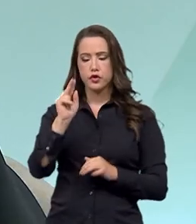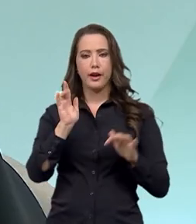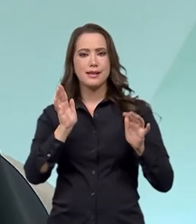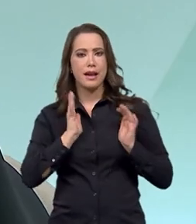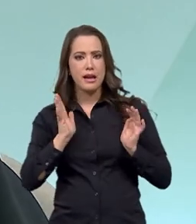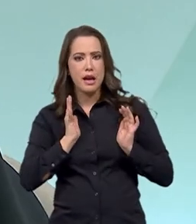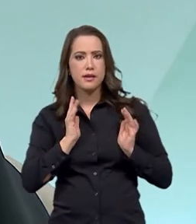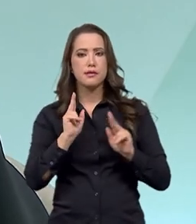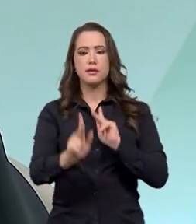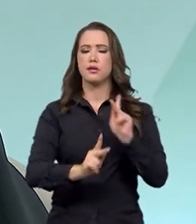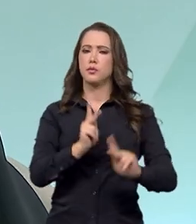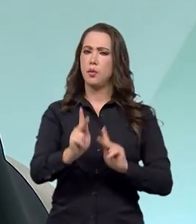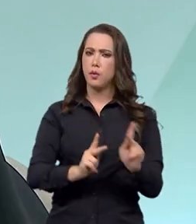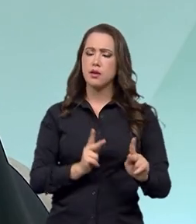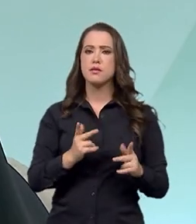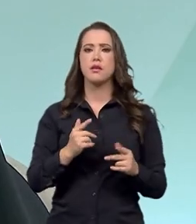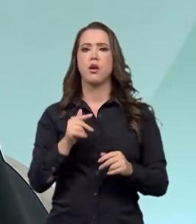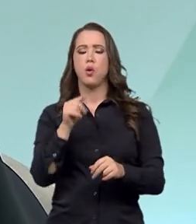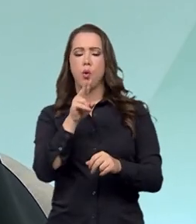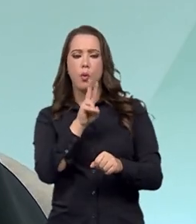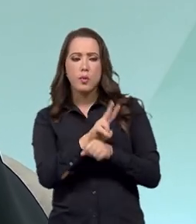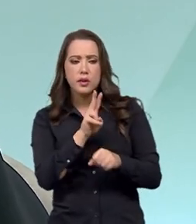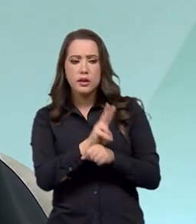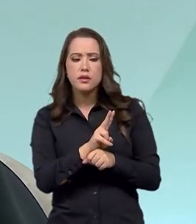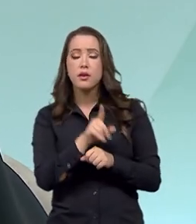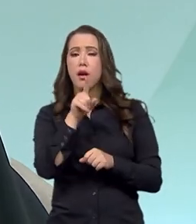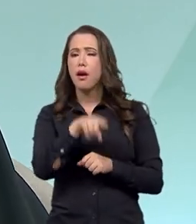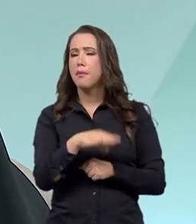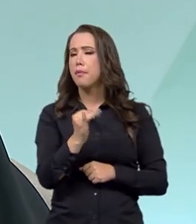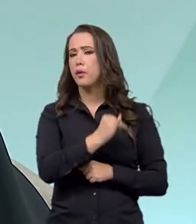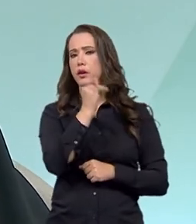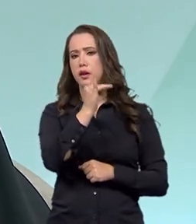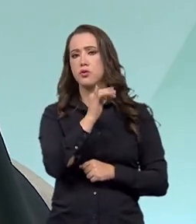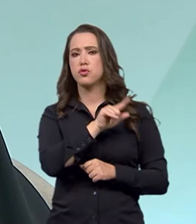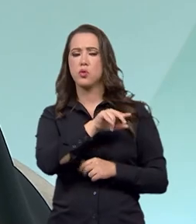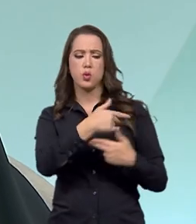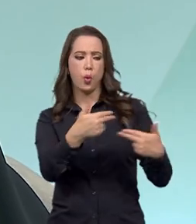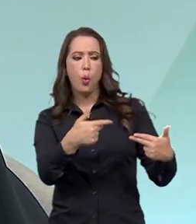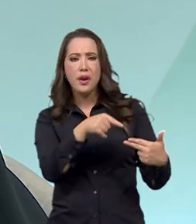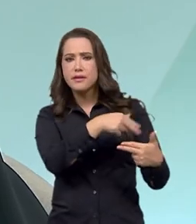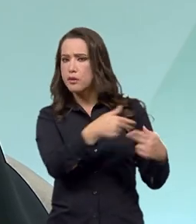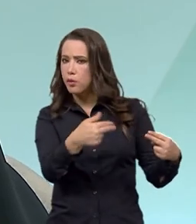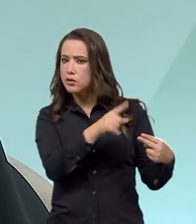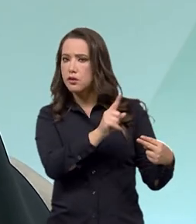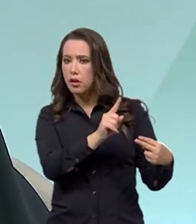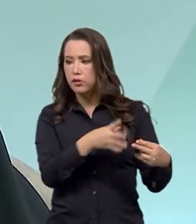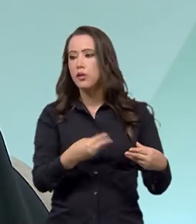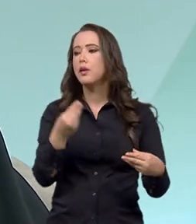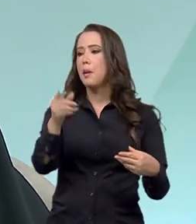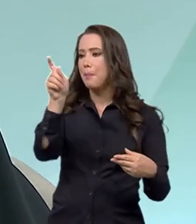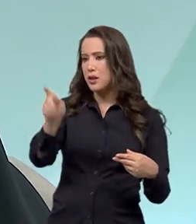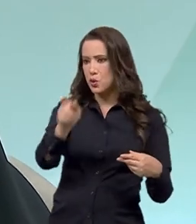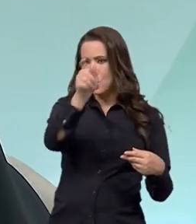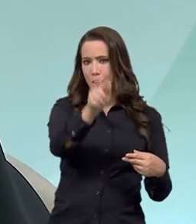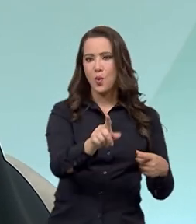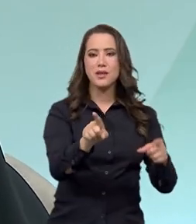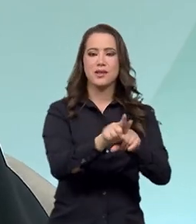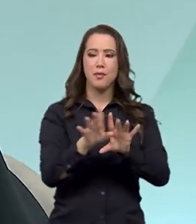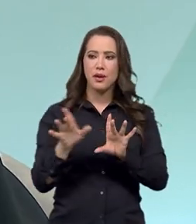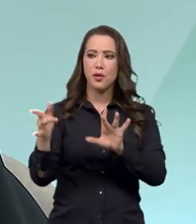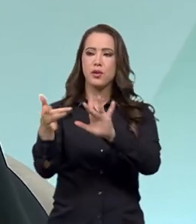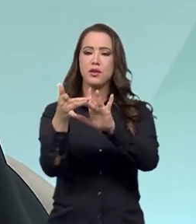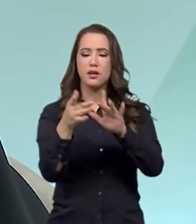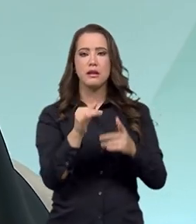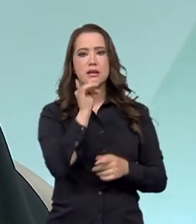ele envolve não só bens, mas também pessoas. Então, quando a gente entrega, por exemplo, uma igreja, a Igreja Matriz Mãe dos